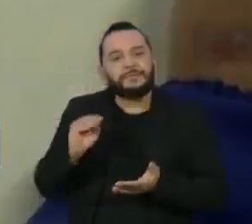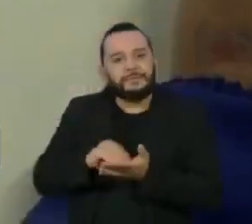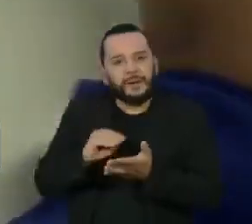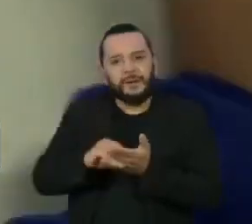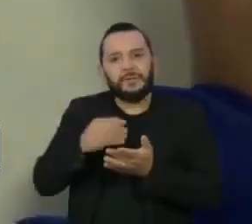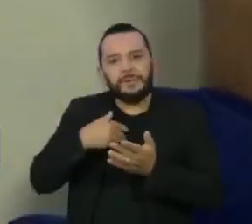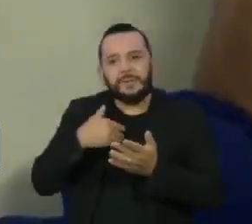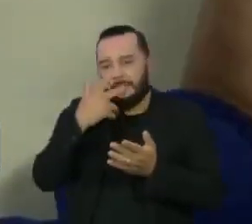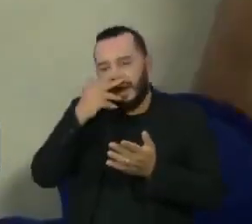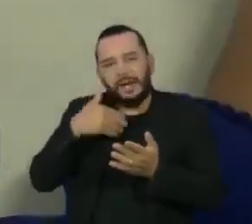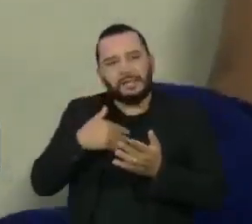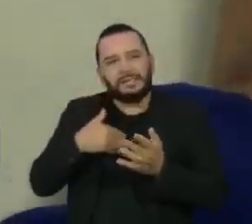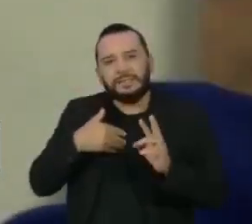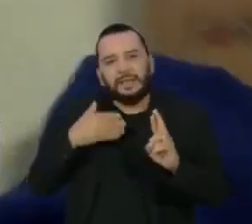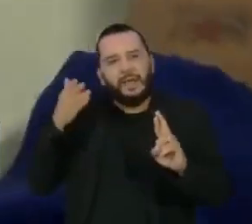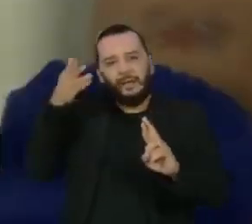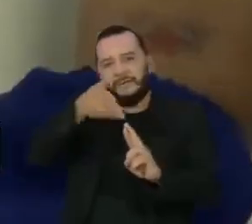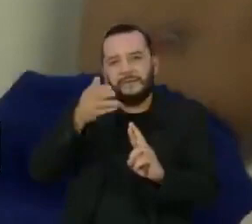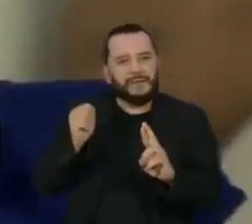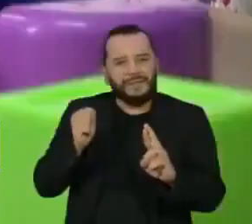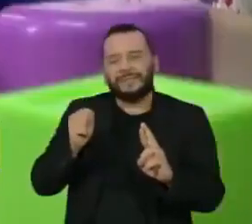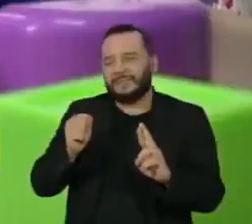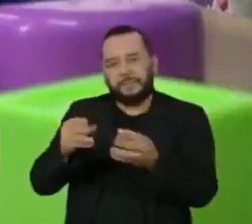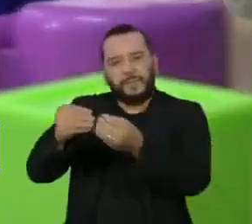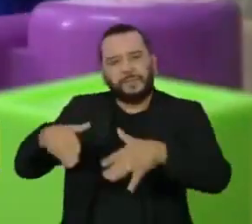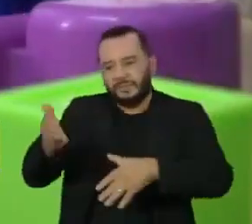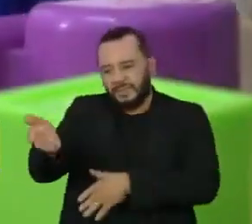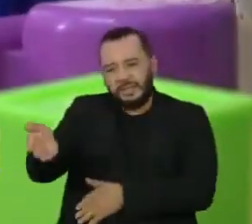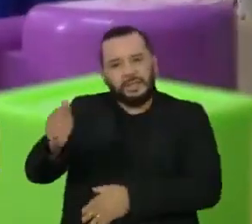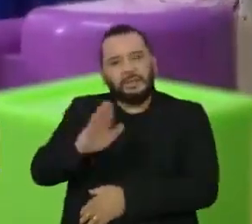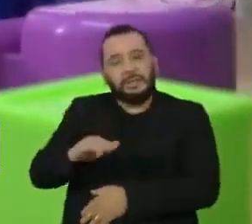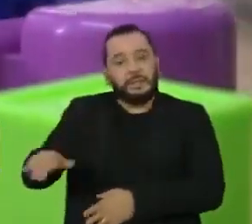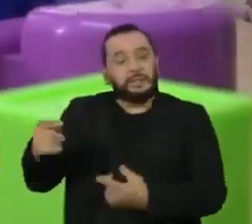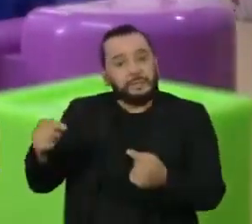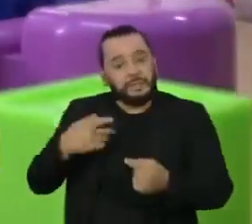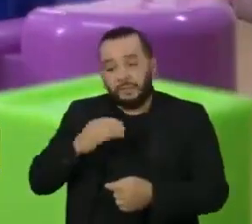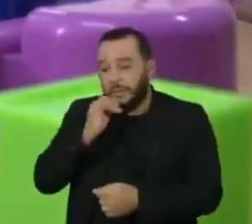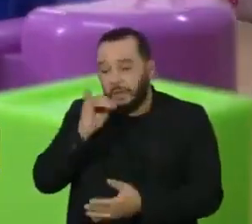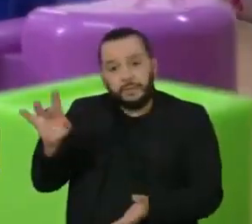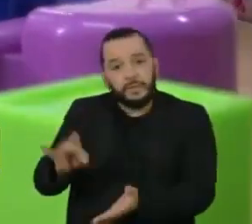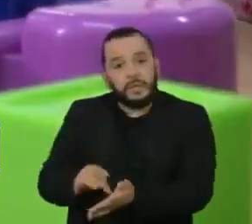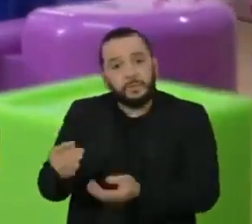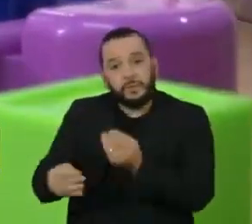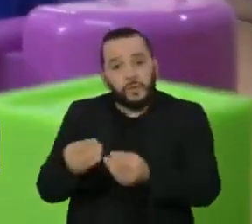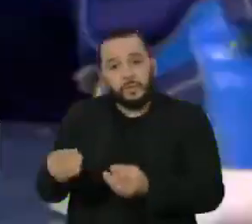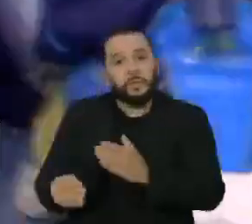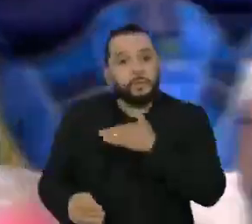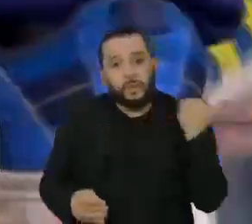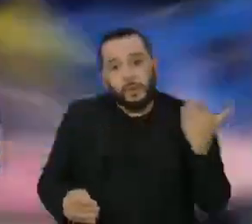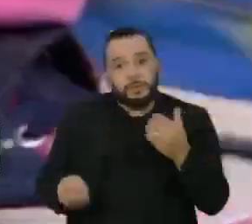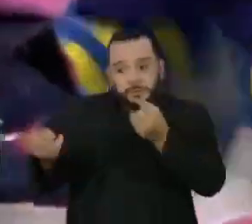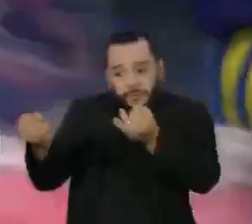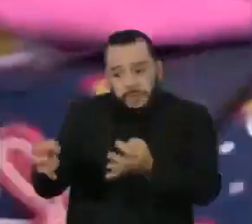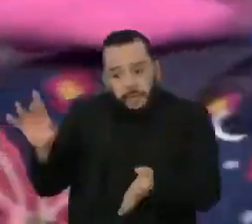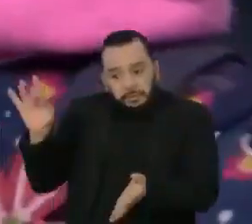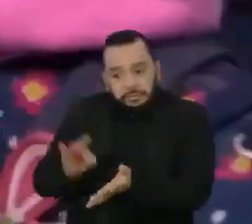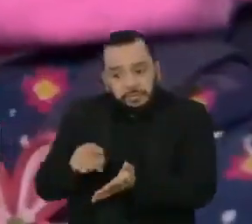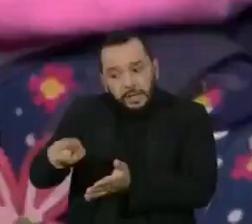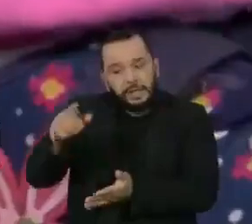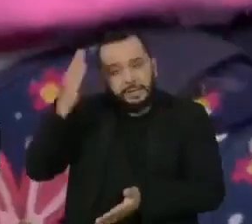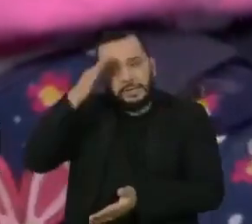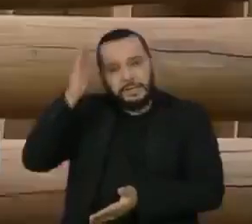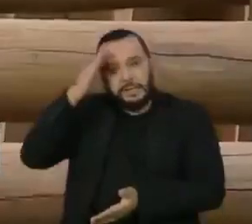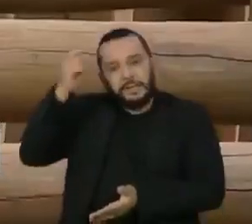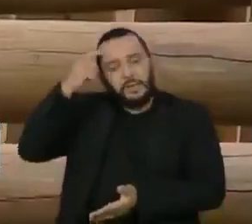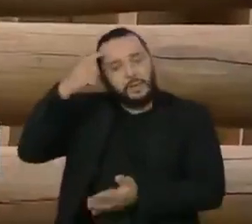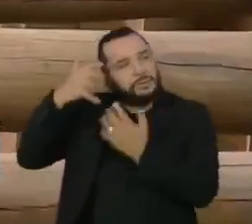primeira infância traz impactos violentos e orienta que se fale de forma franca sobre a morte com as crianças, para que elas possam